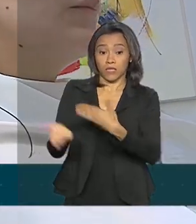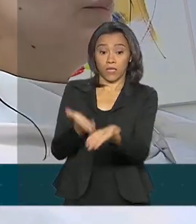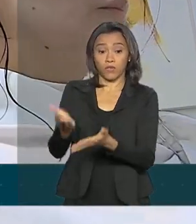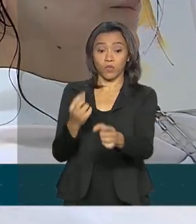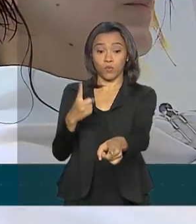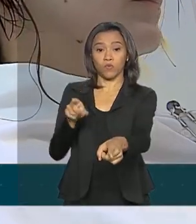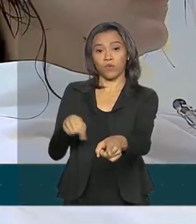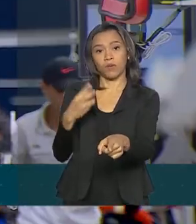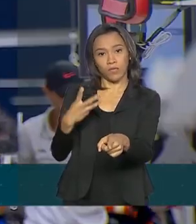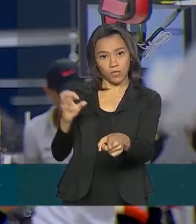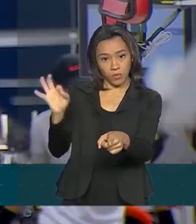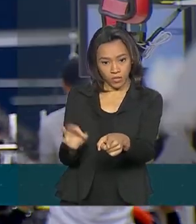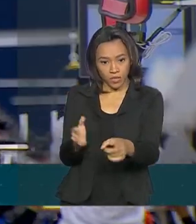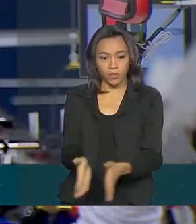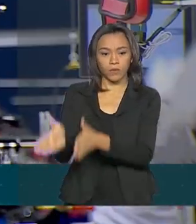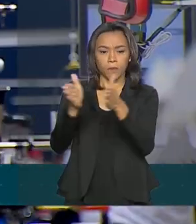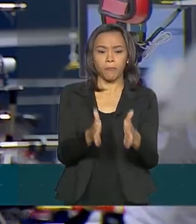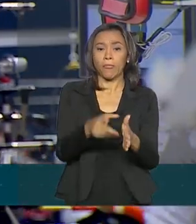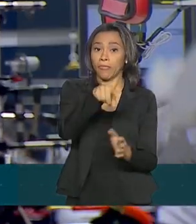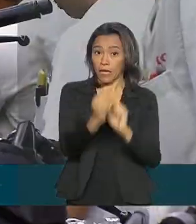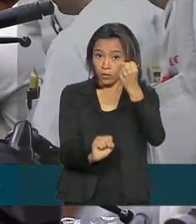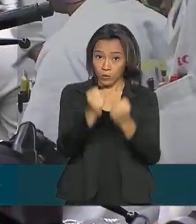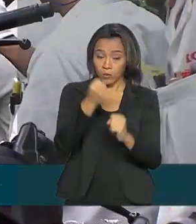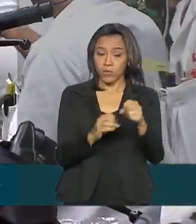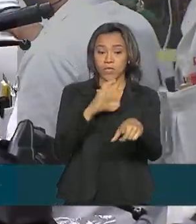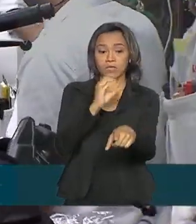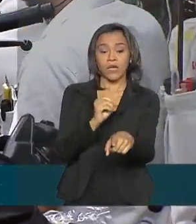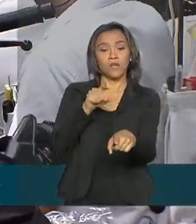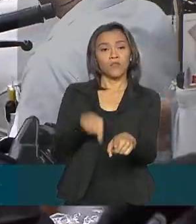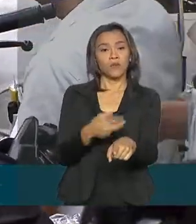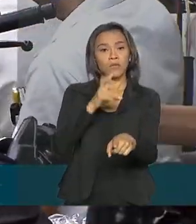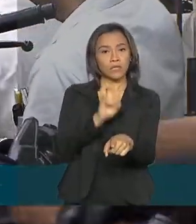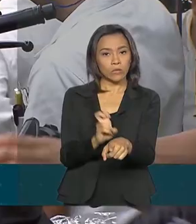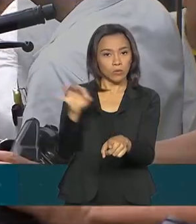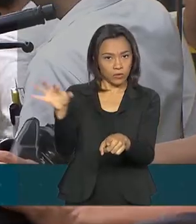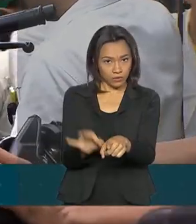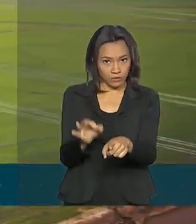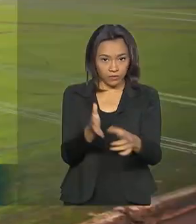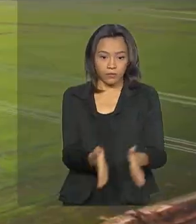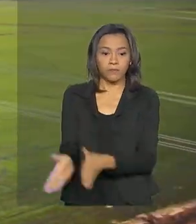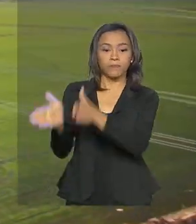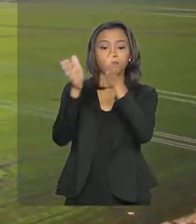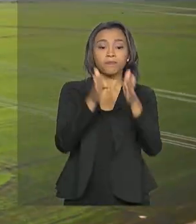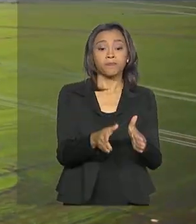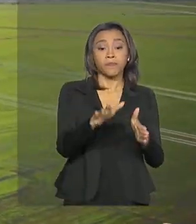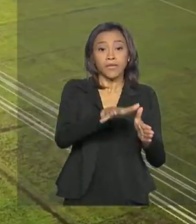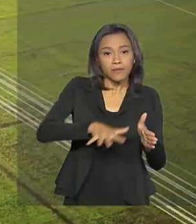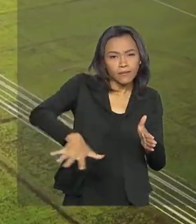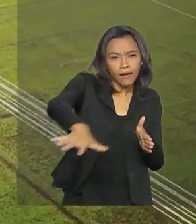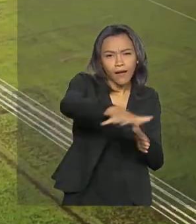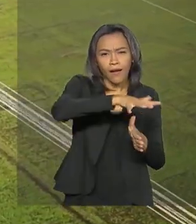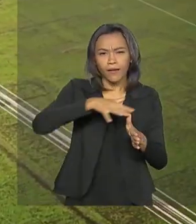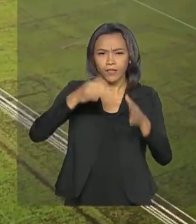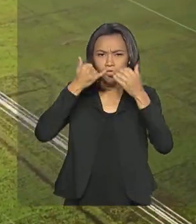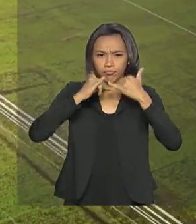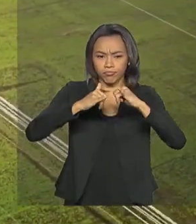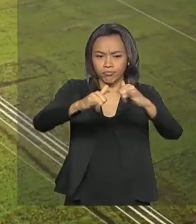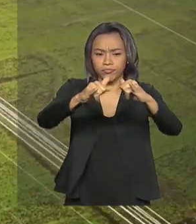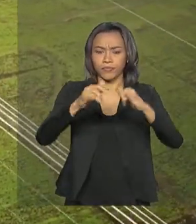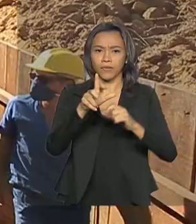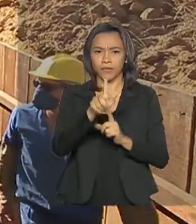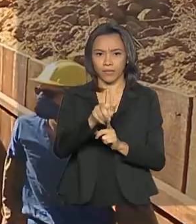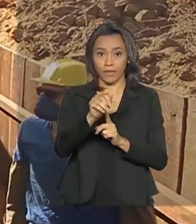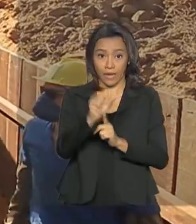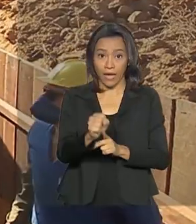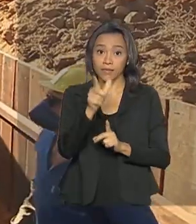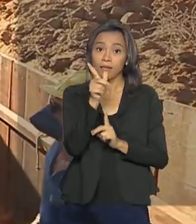,3%. Na indústria, o crescimento foi de 0,5%. As atividades de eletricidade, gás,